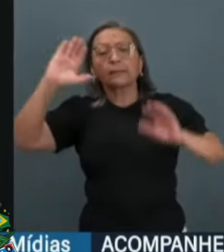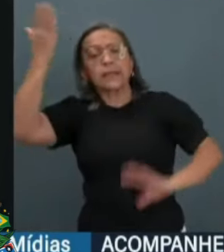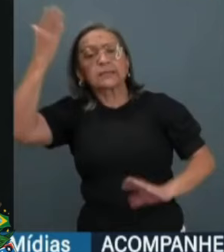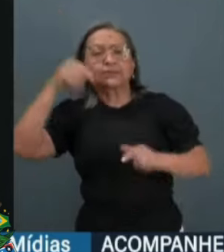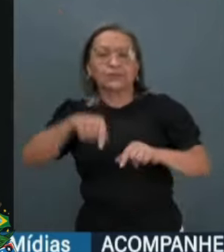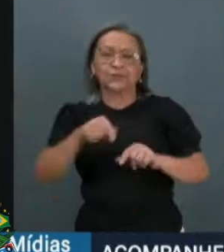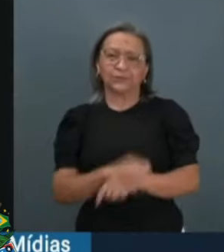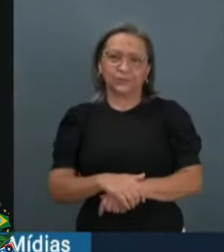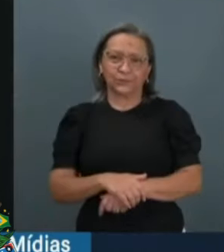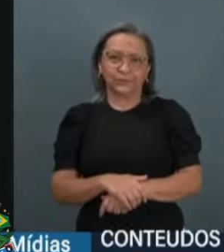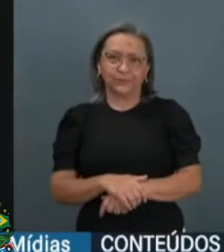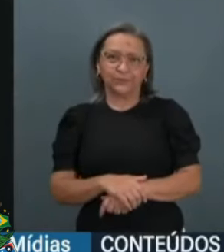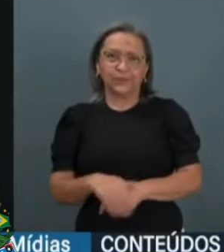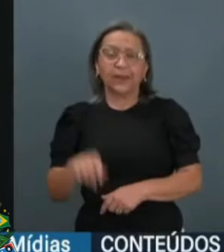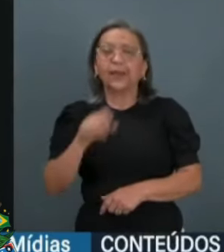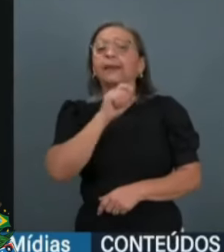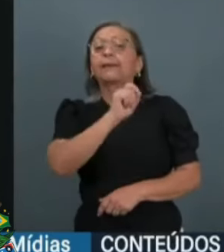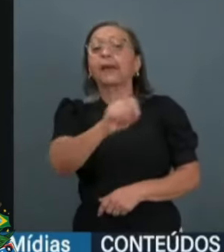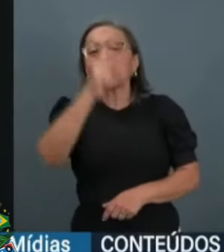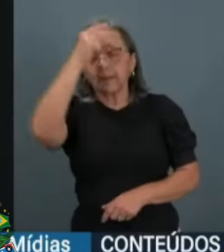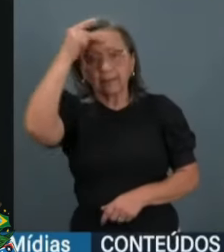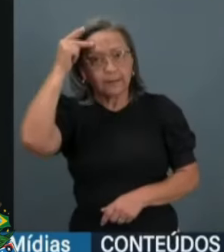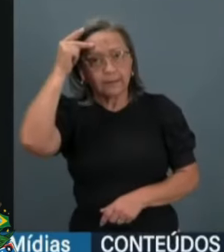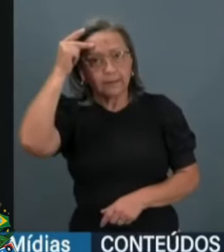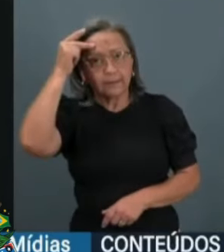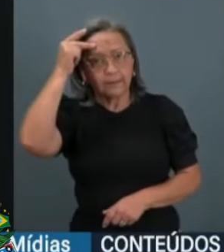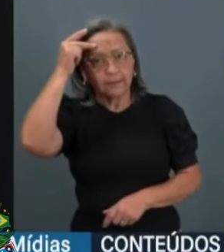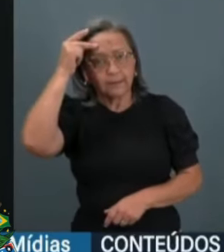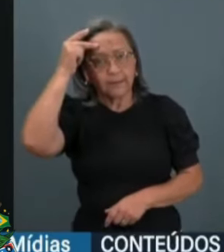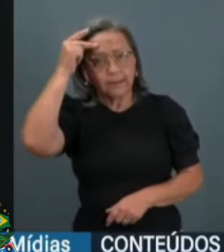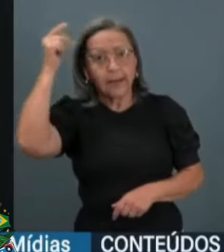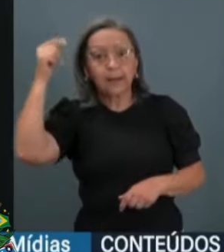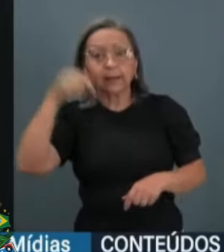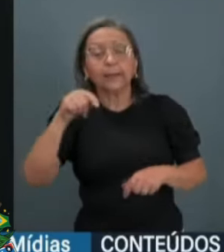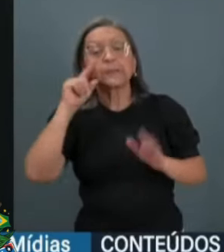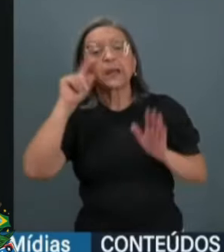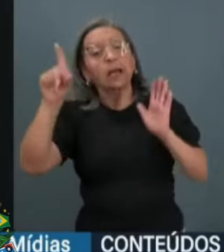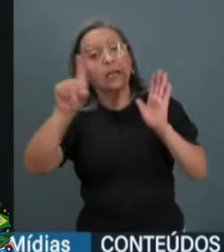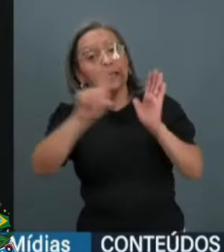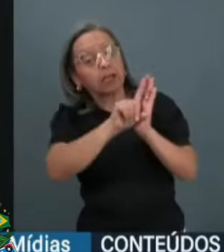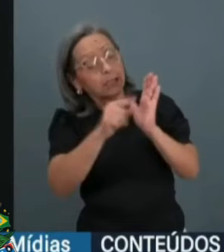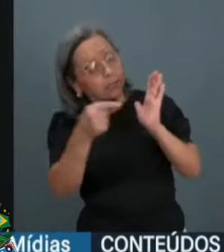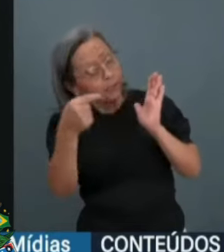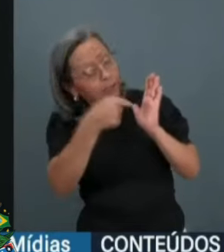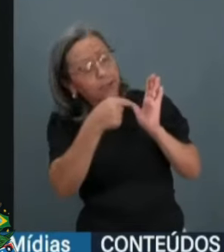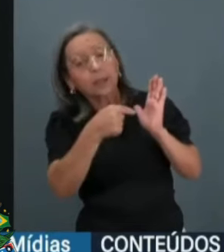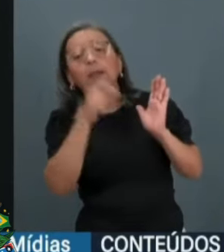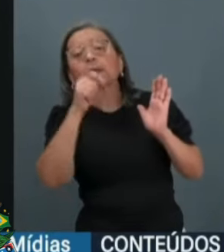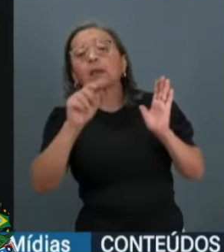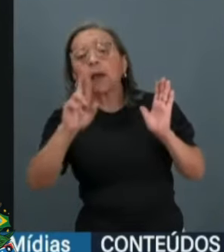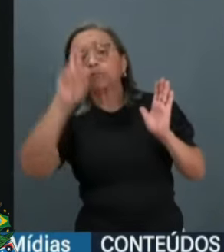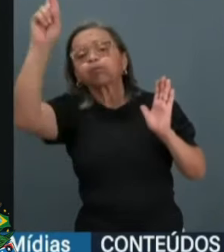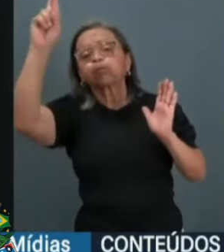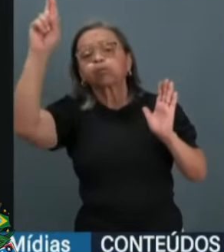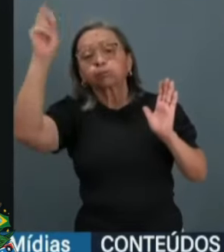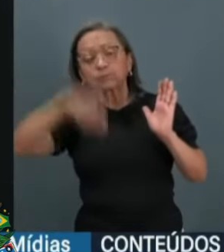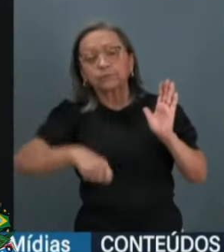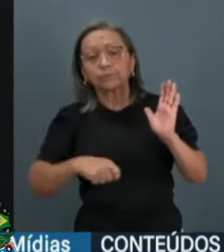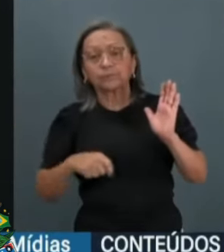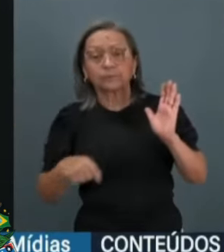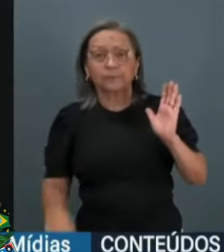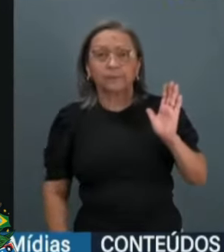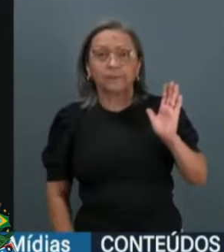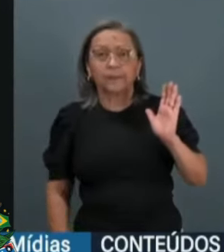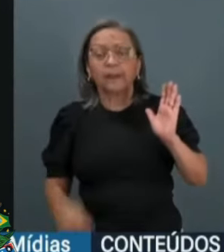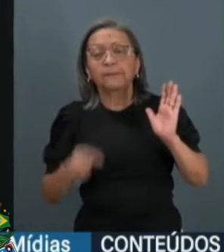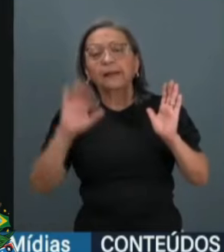essa questão. A quem a Constituição e a lei reservou autoridade, competência exclusiva,